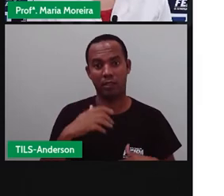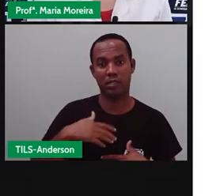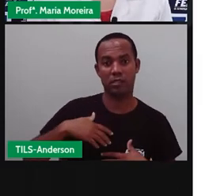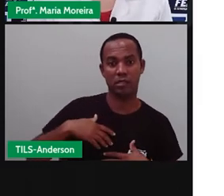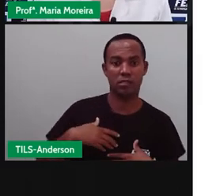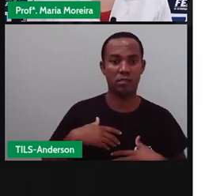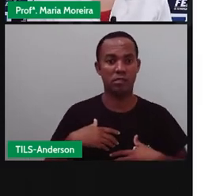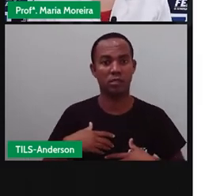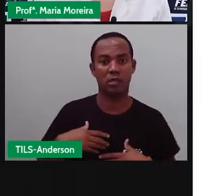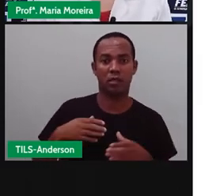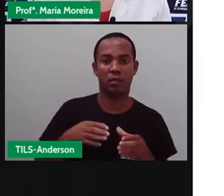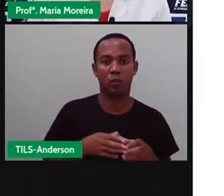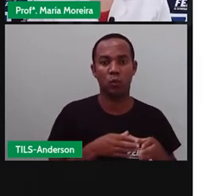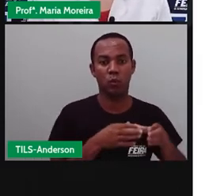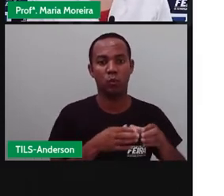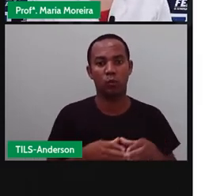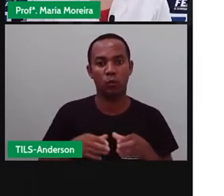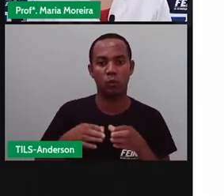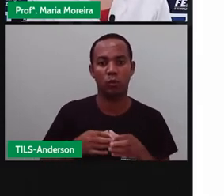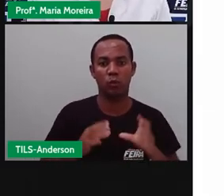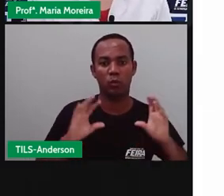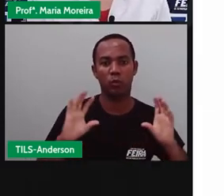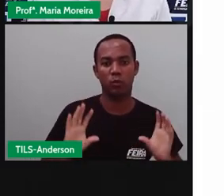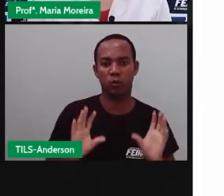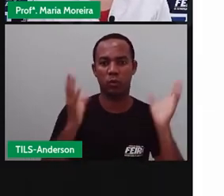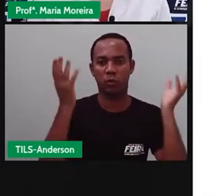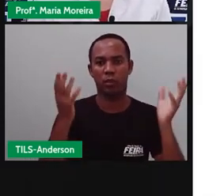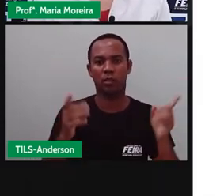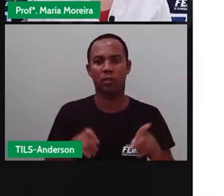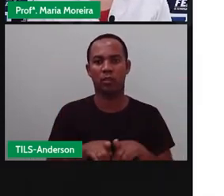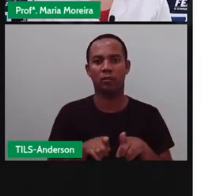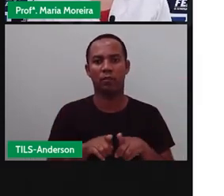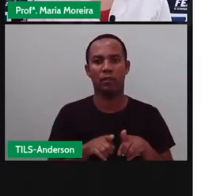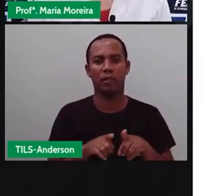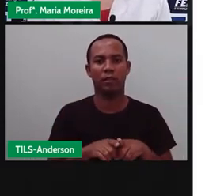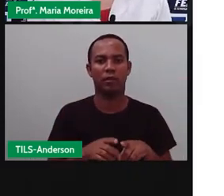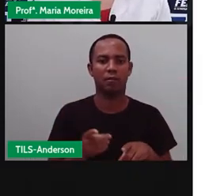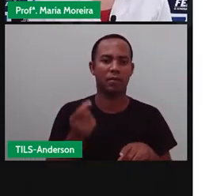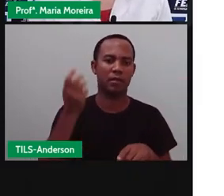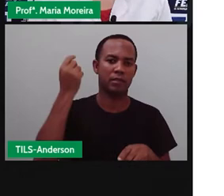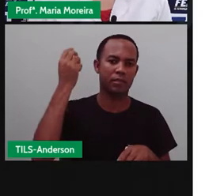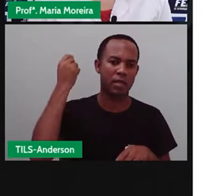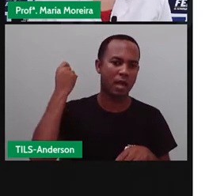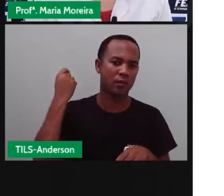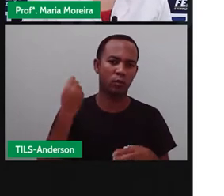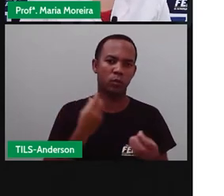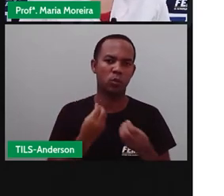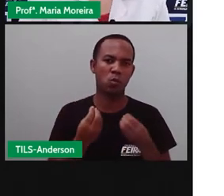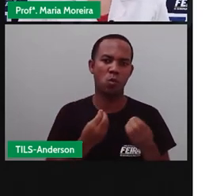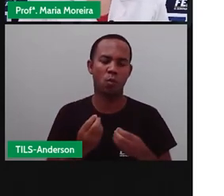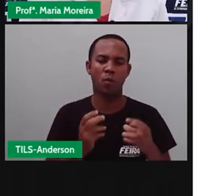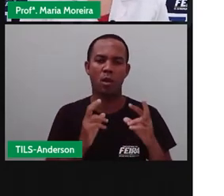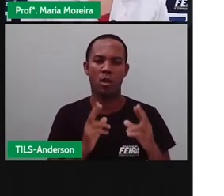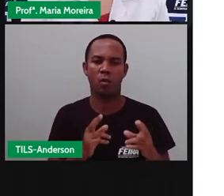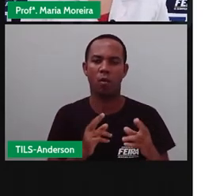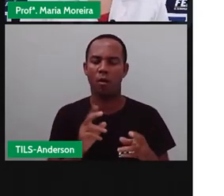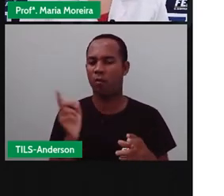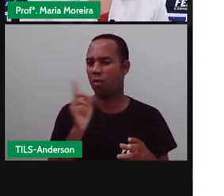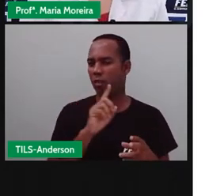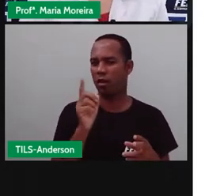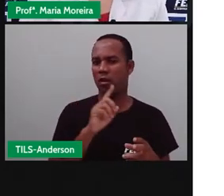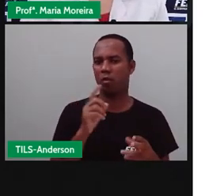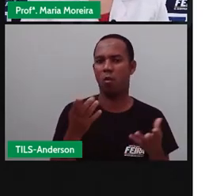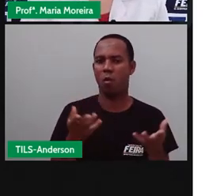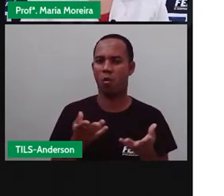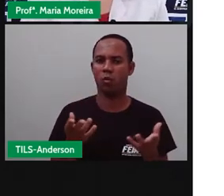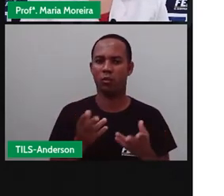para o quê? Comemorar. Mas a quadrilha, como era dançada antigamente, não se assemelha à nossa quadrilha, como